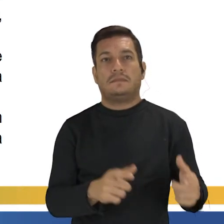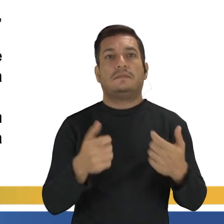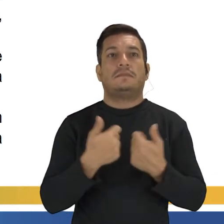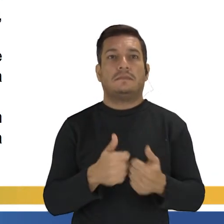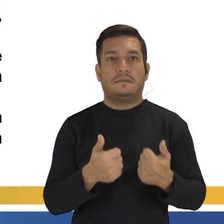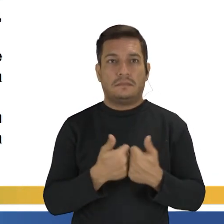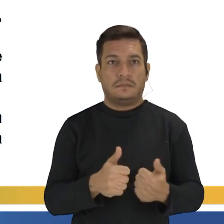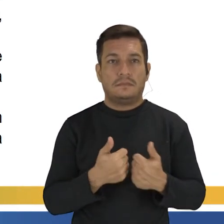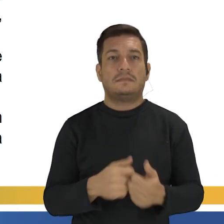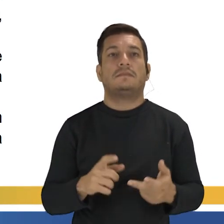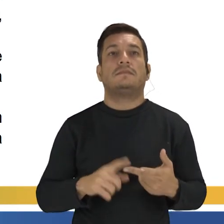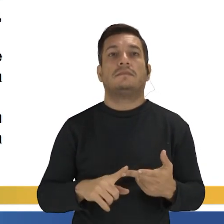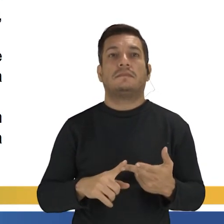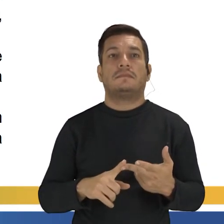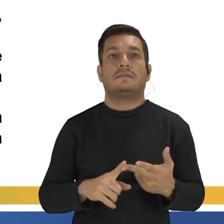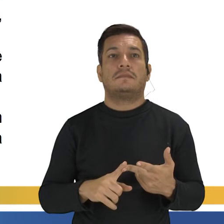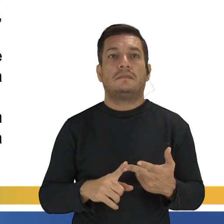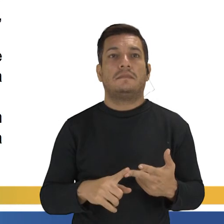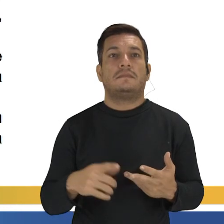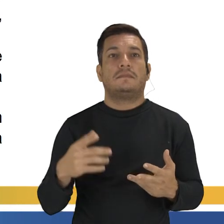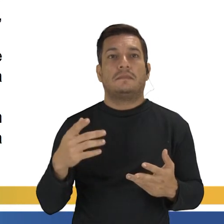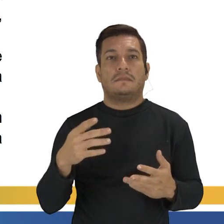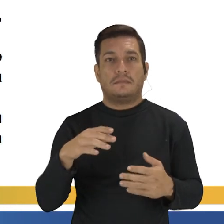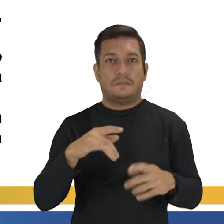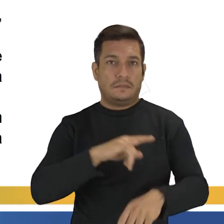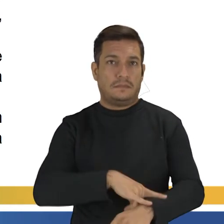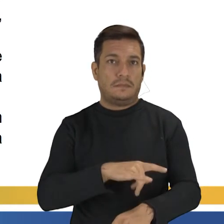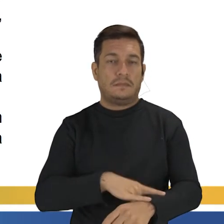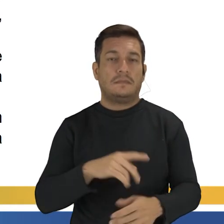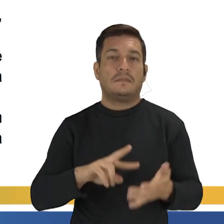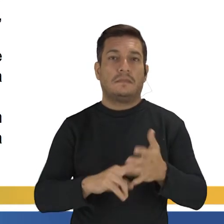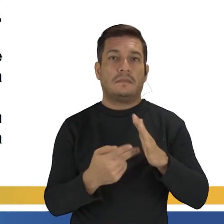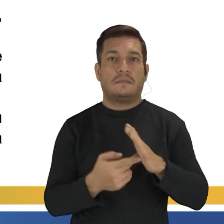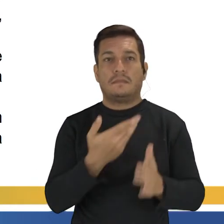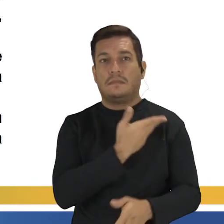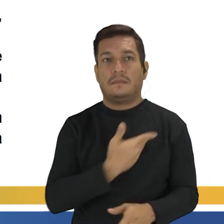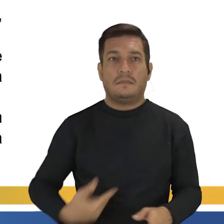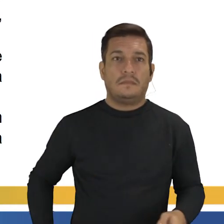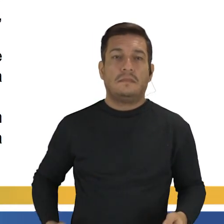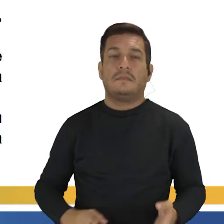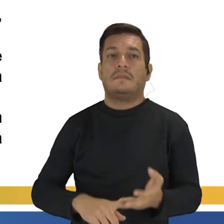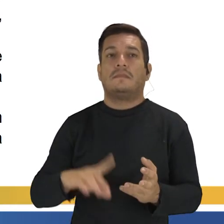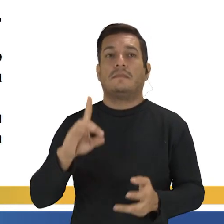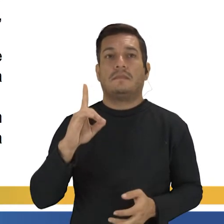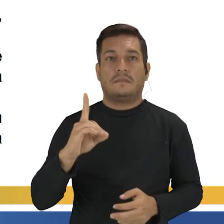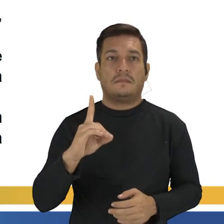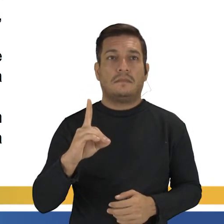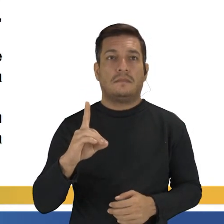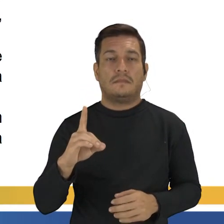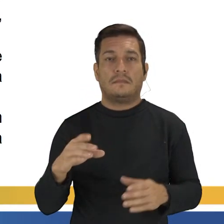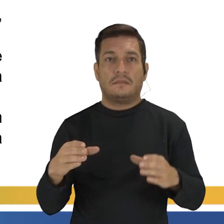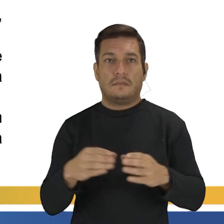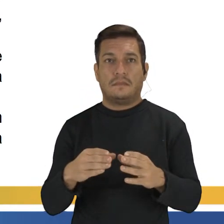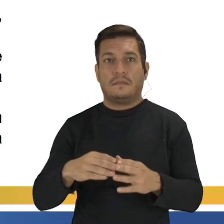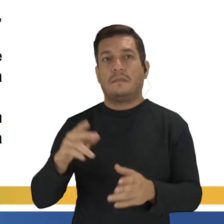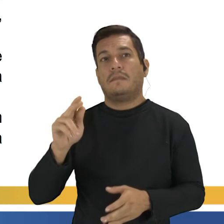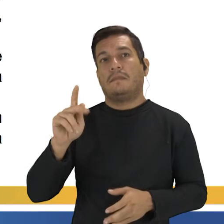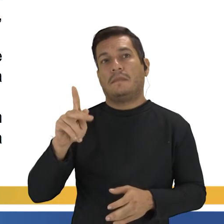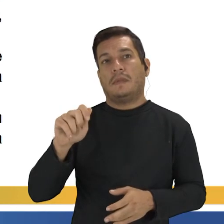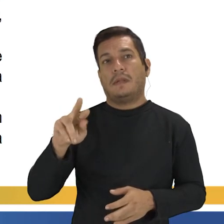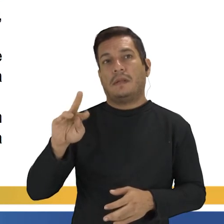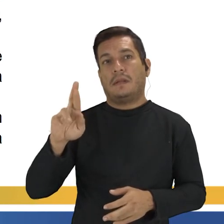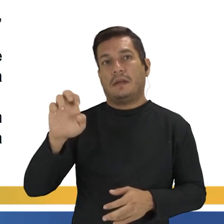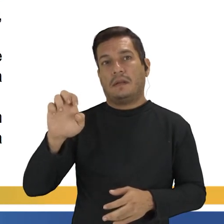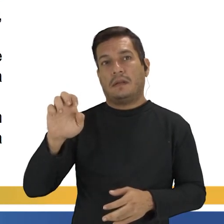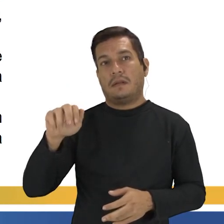em espaços comuns, como transportes, banheiros e praças públicas. D. O Partido Pantera